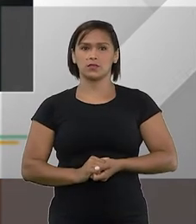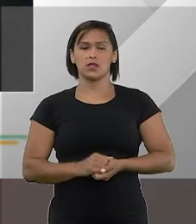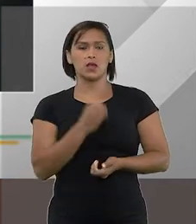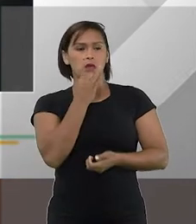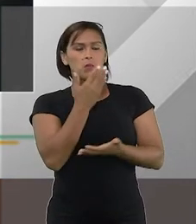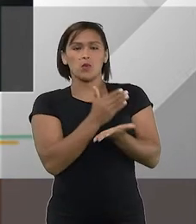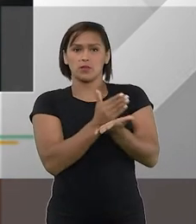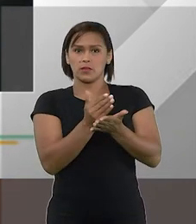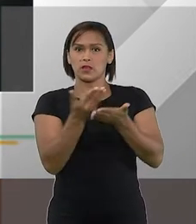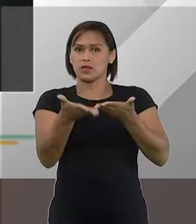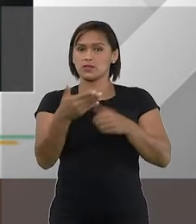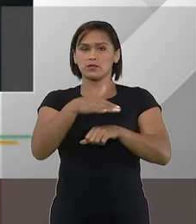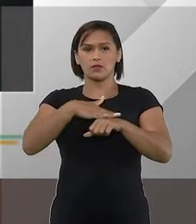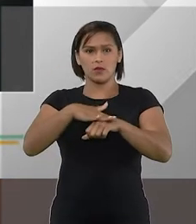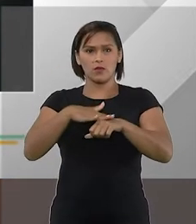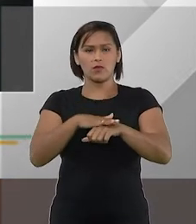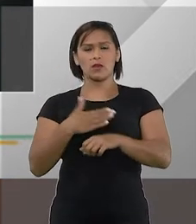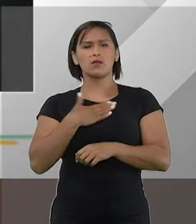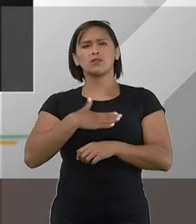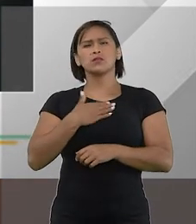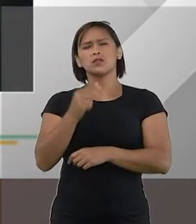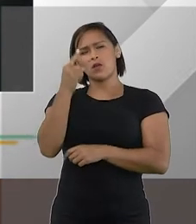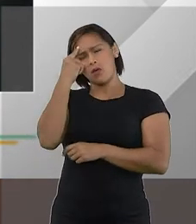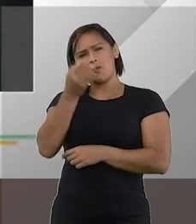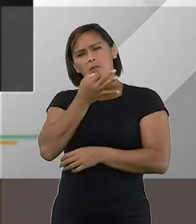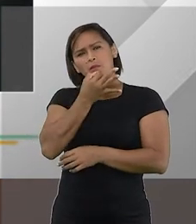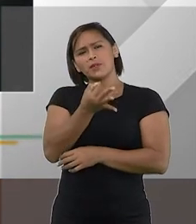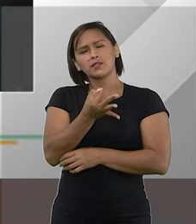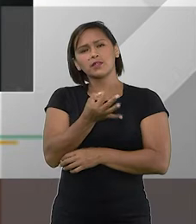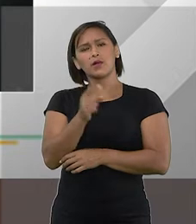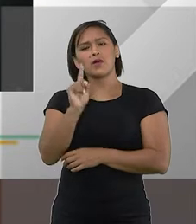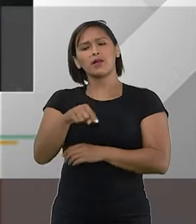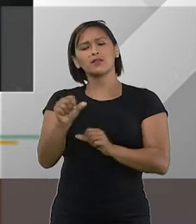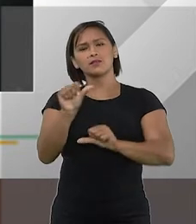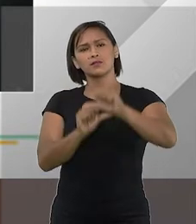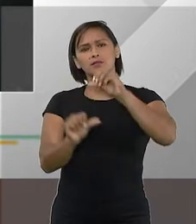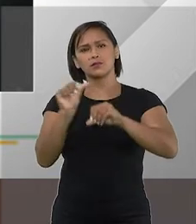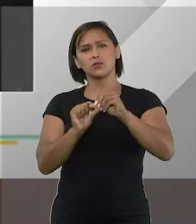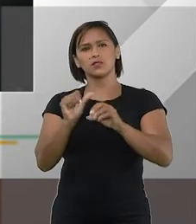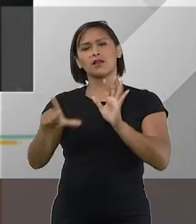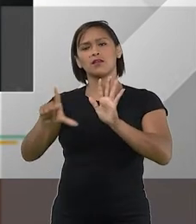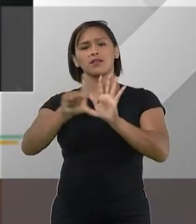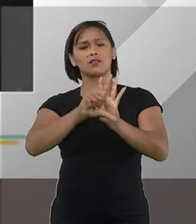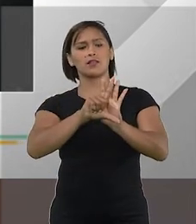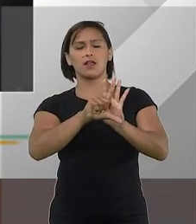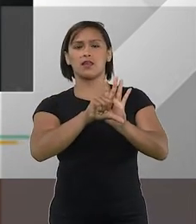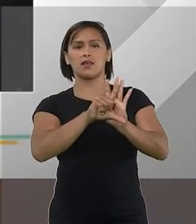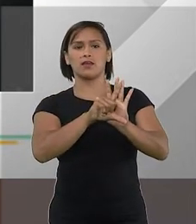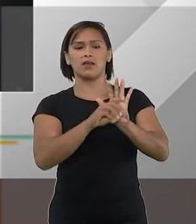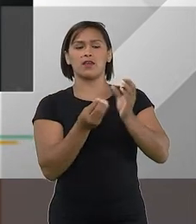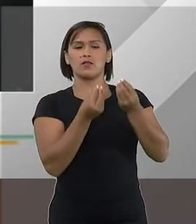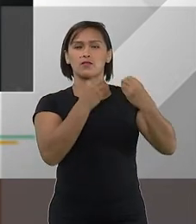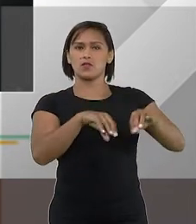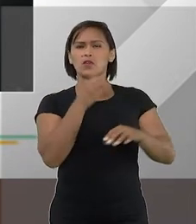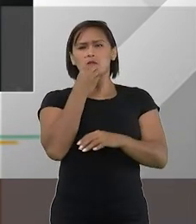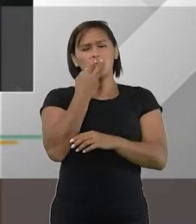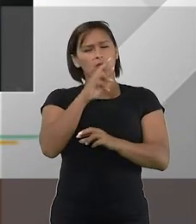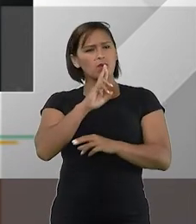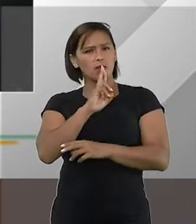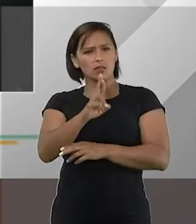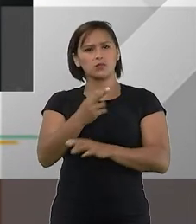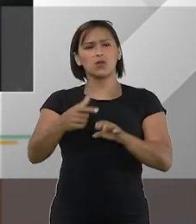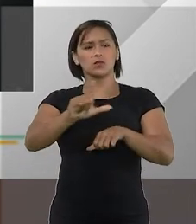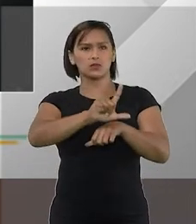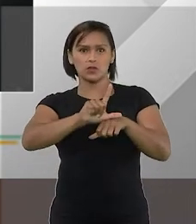Bem, para iniciar essa nossa conversa, eu gostaria de saber a opinião de vocês. Essas mudanças na legislação falimentar, foi uma boa